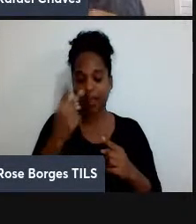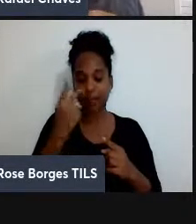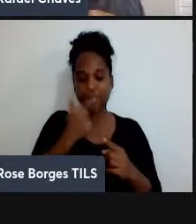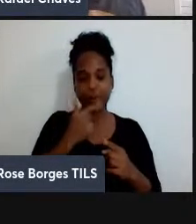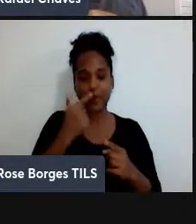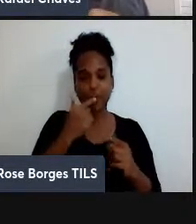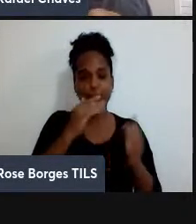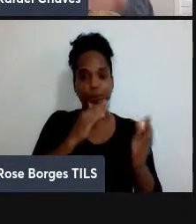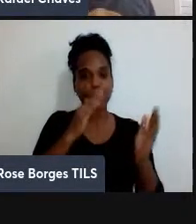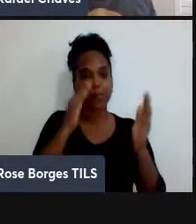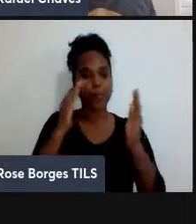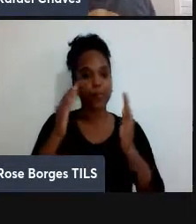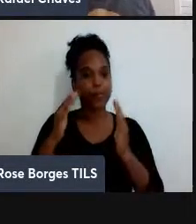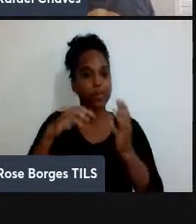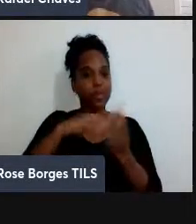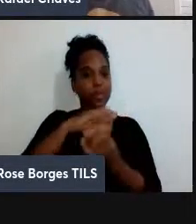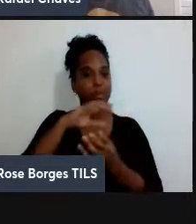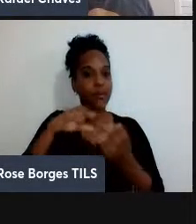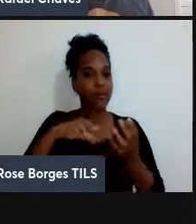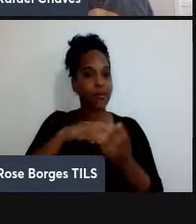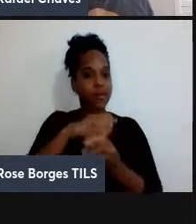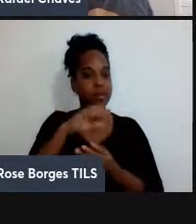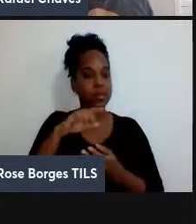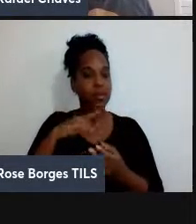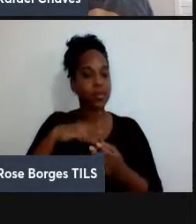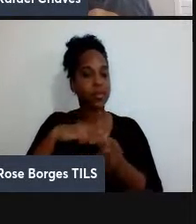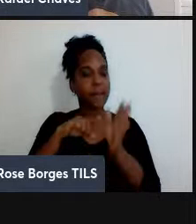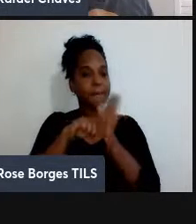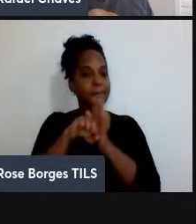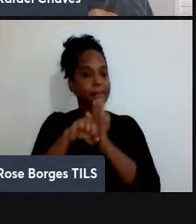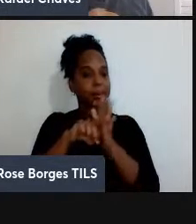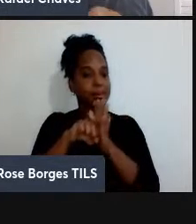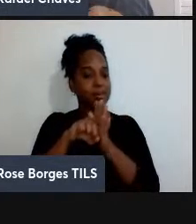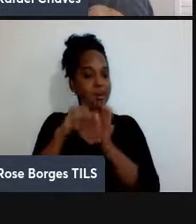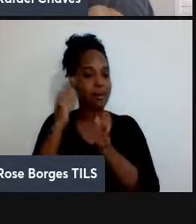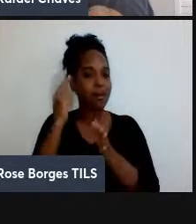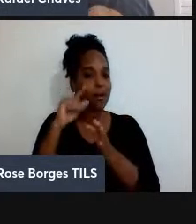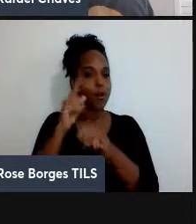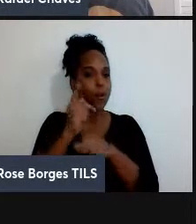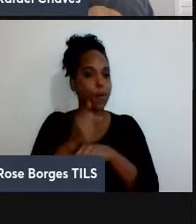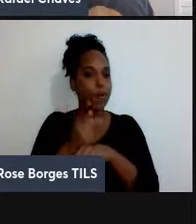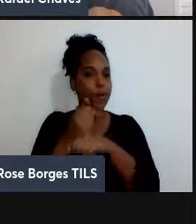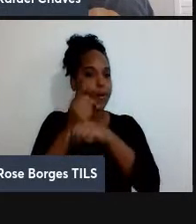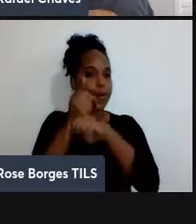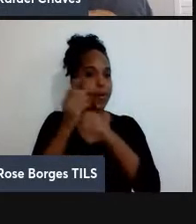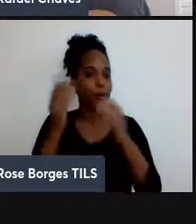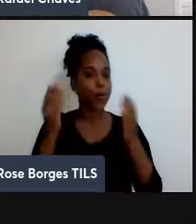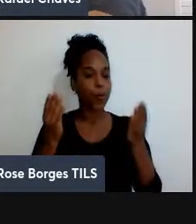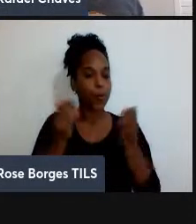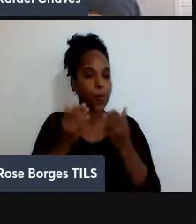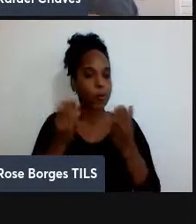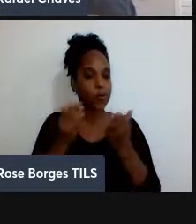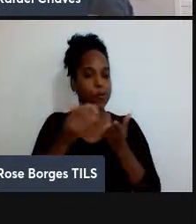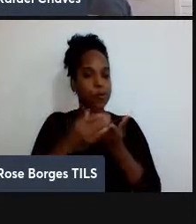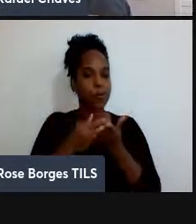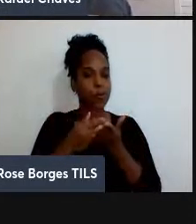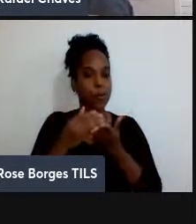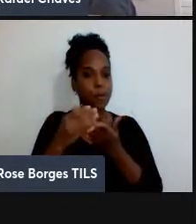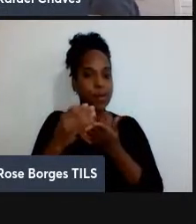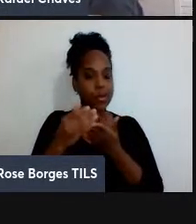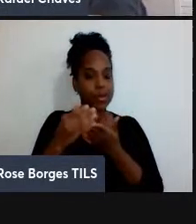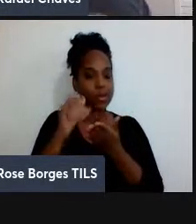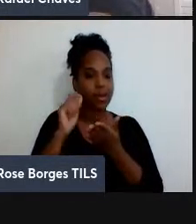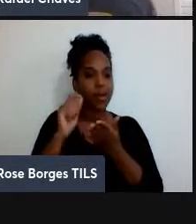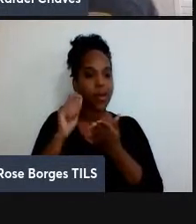importante, porquê que o campo de pesquisa ganhou um prêmio Nobel hoje, a gente tem que começar voltando aí algumas